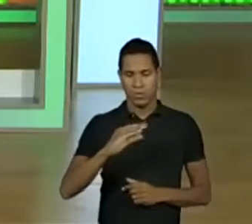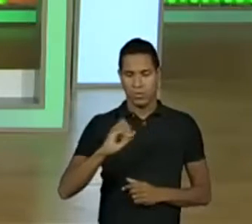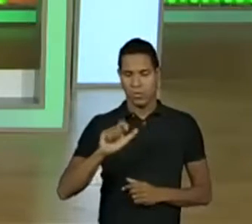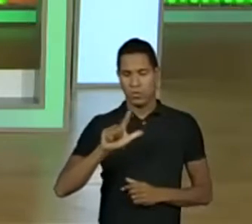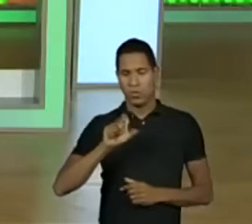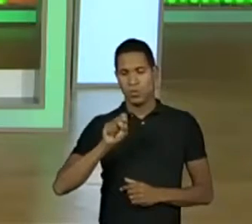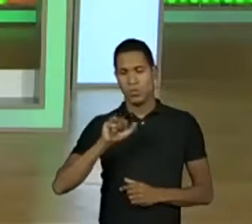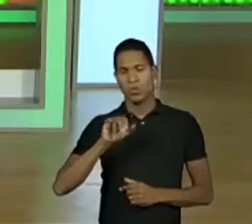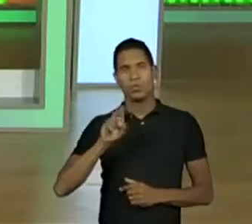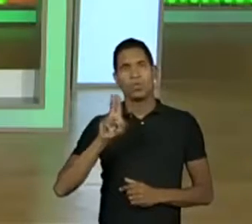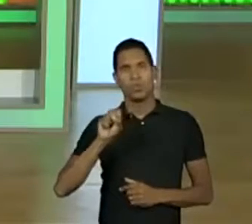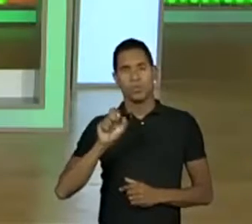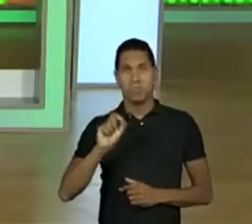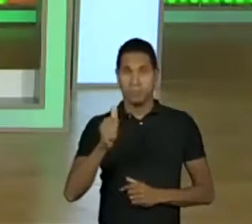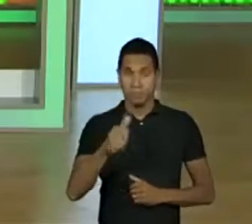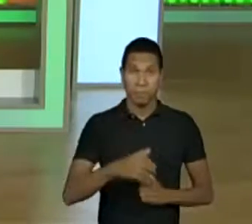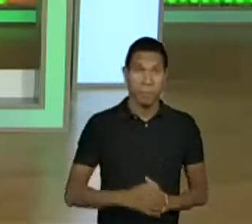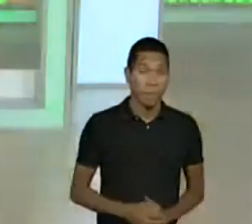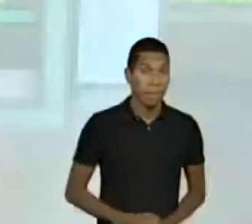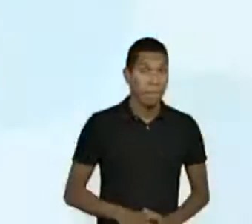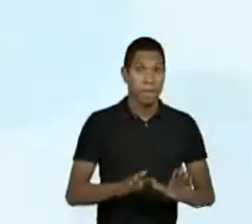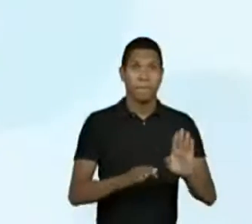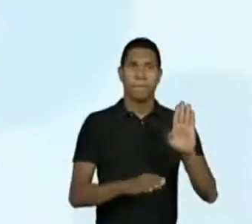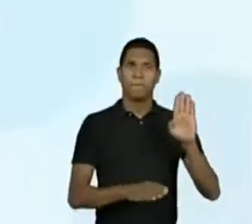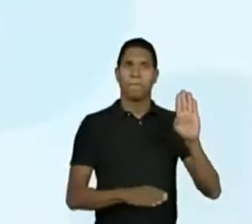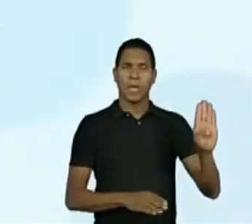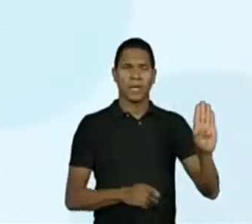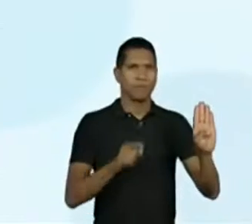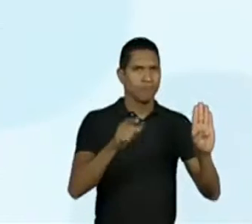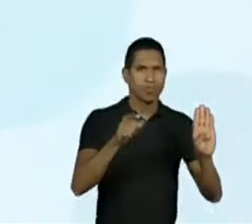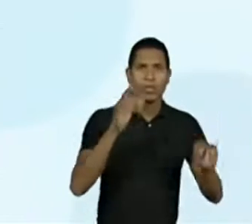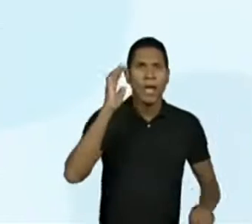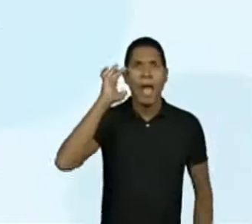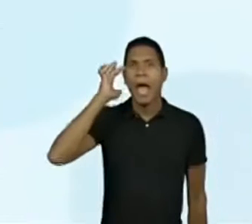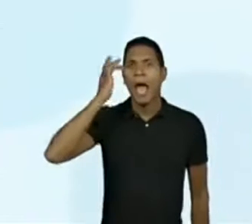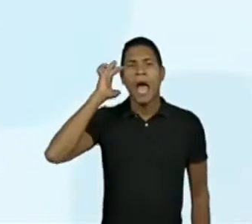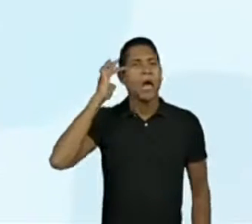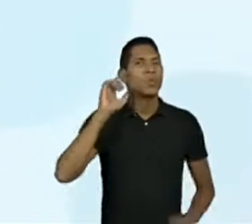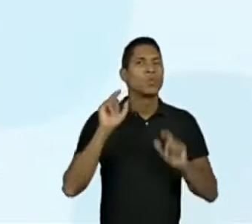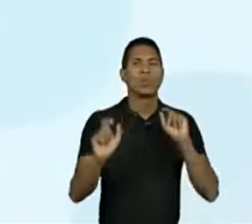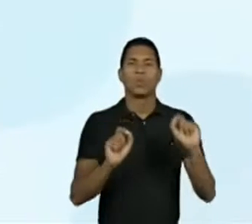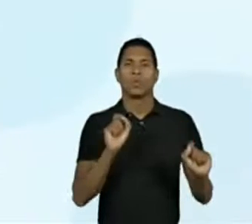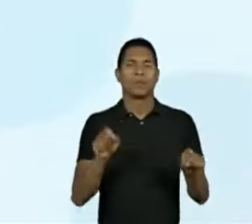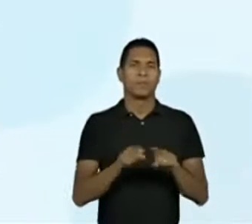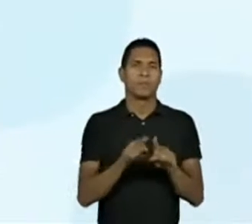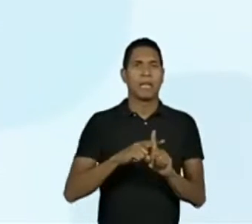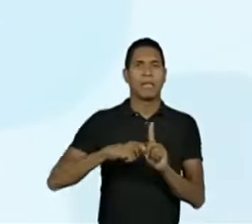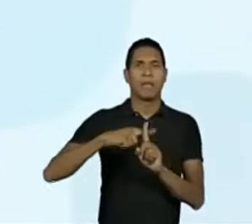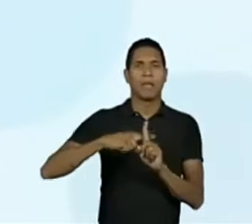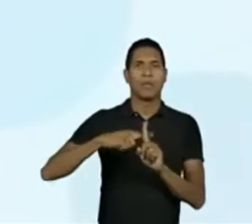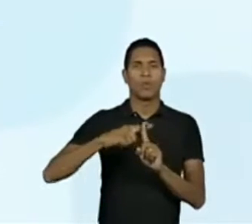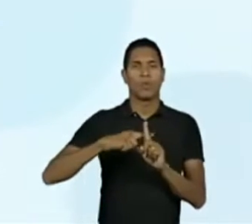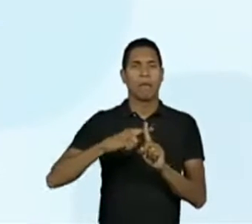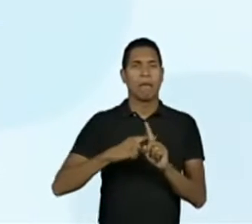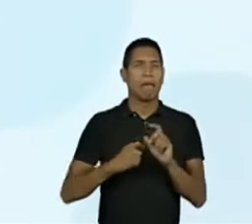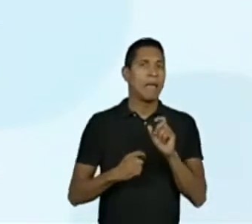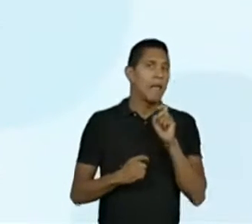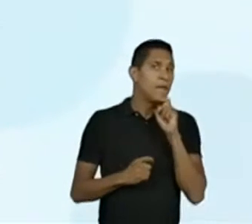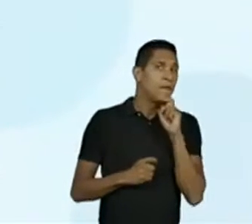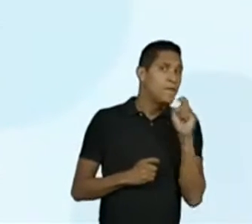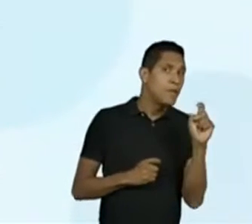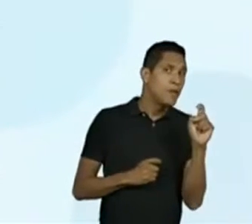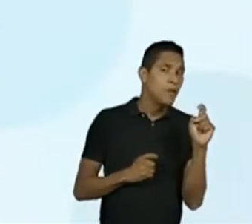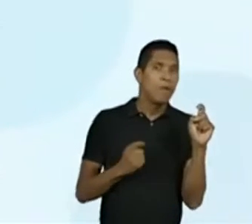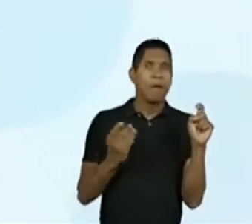B, você considera que o dia estava quente ou com uma temperatura amena? O que vocês